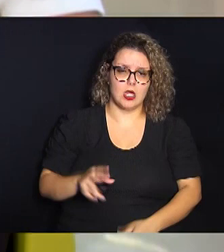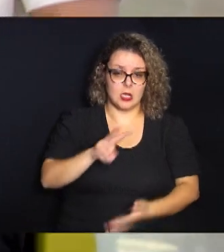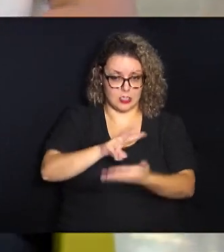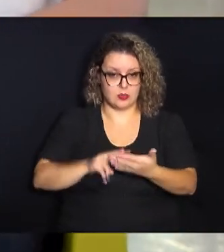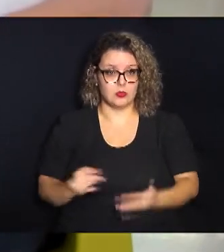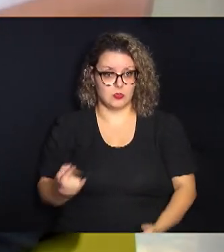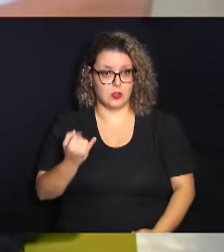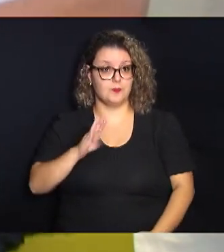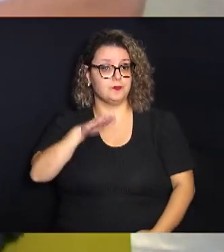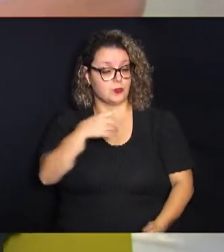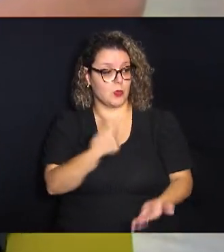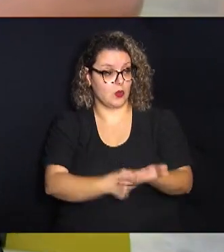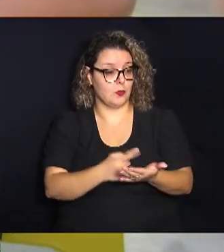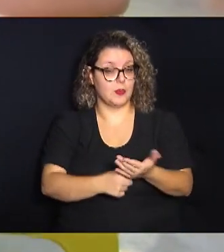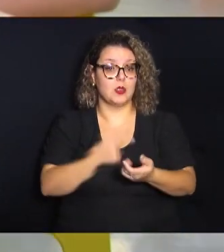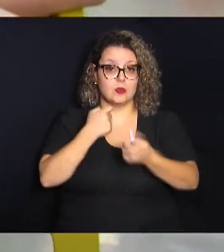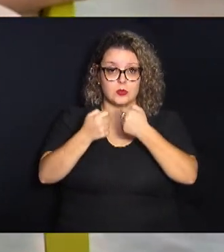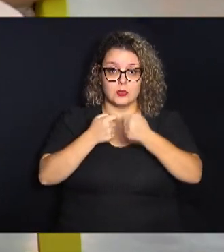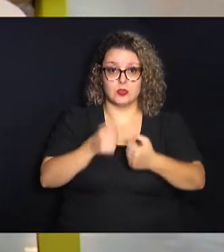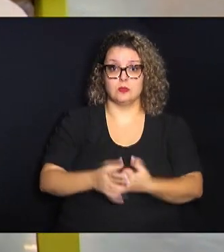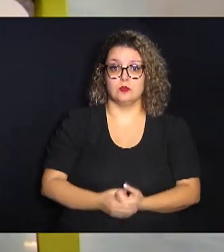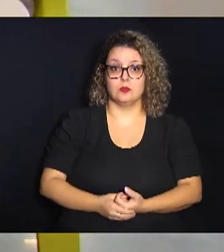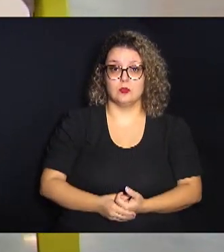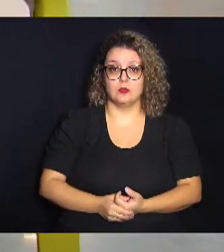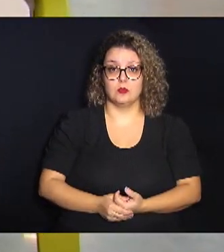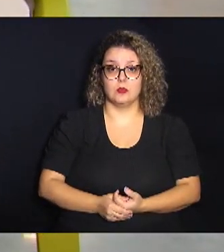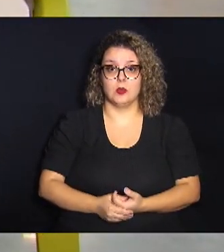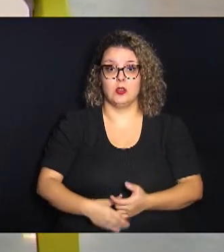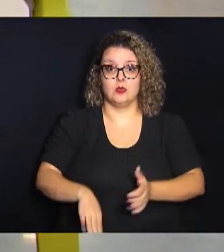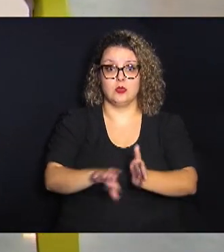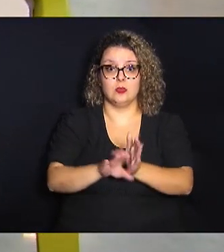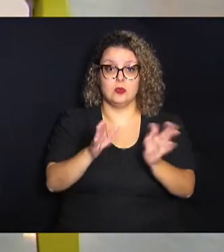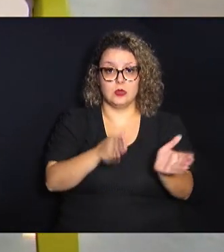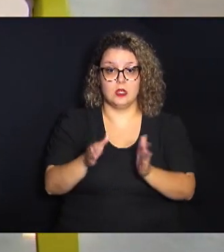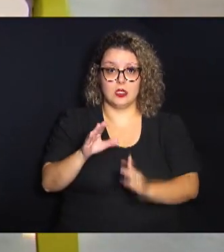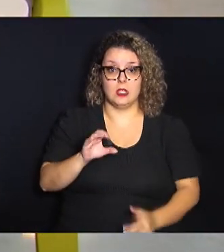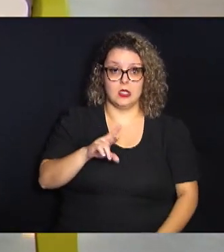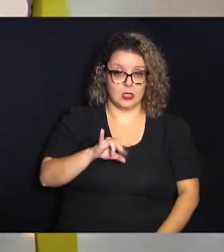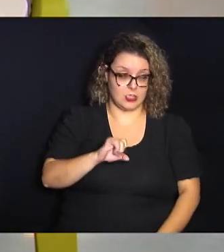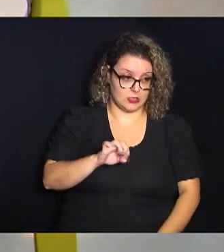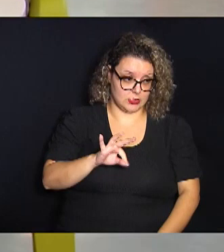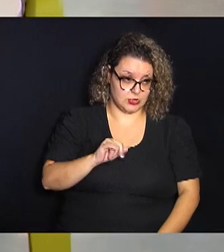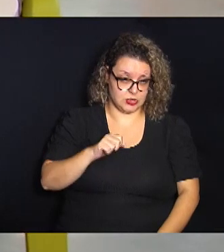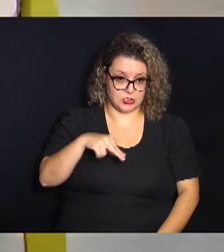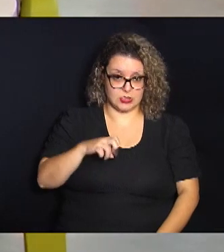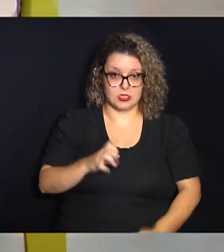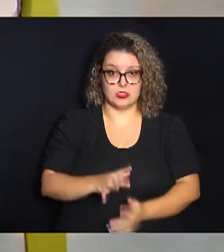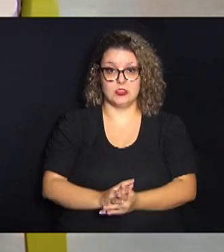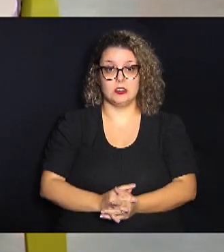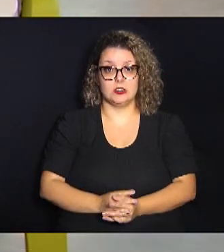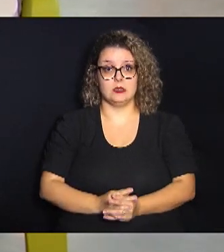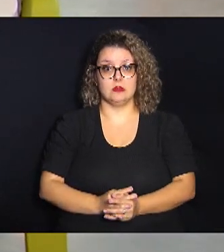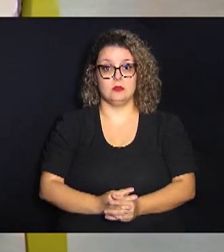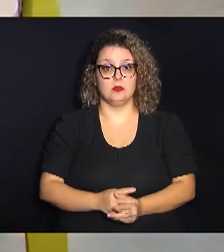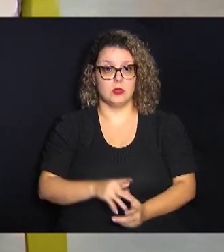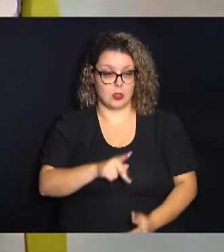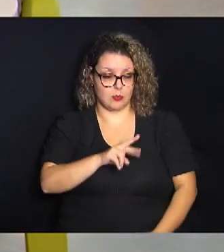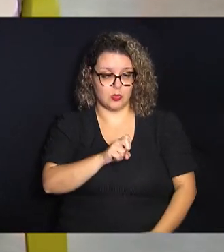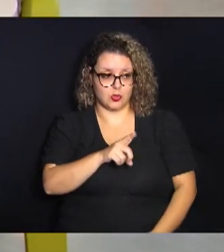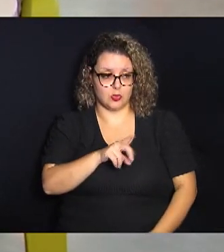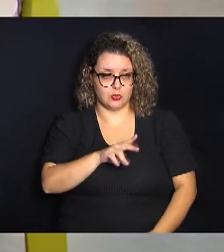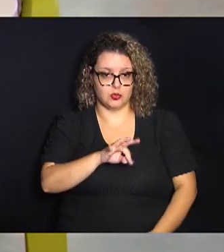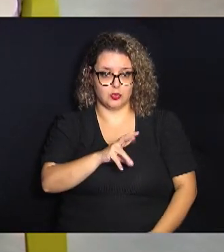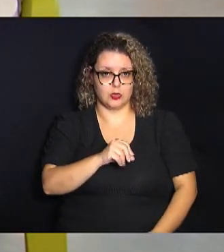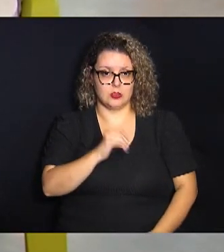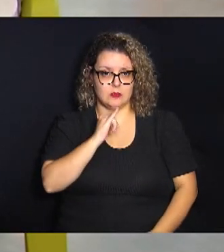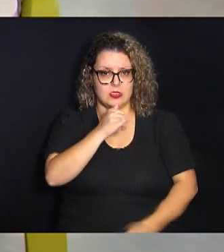a gente marcou essa entrevista eu cheguei para a produtora Cristiane Campari não é e cheguei e falei puxa vida